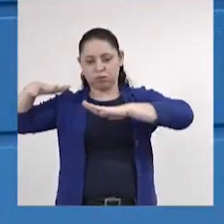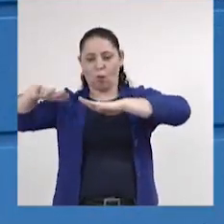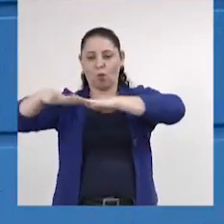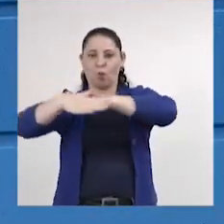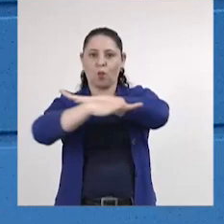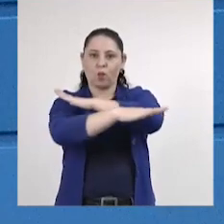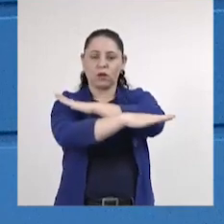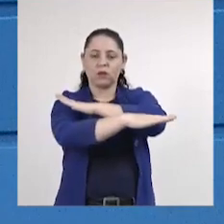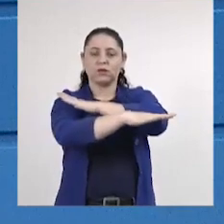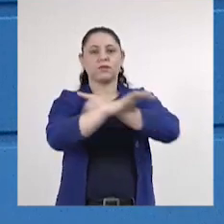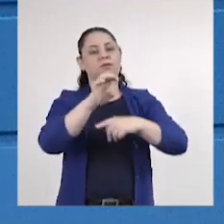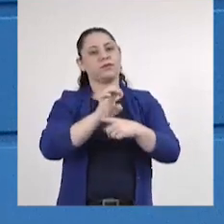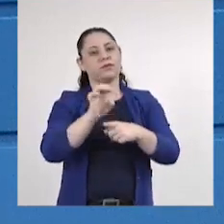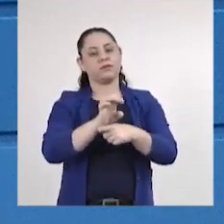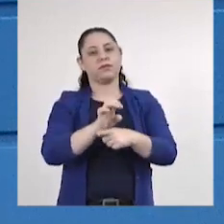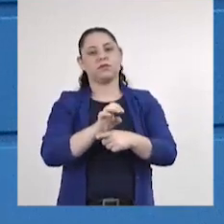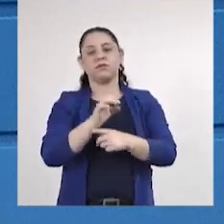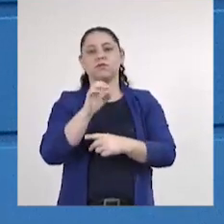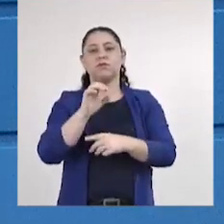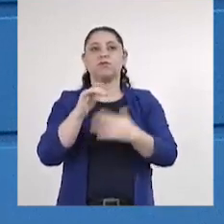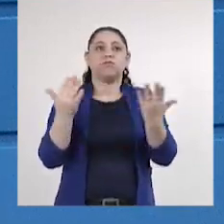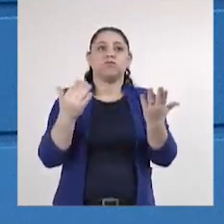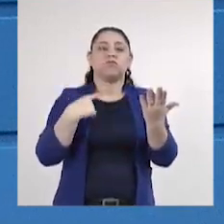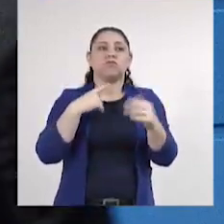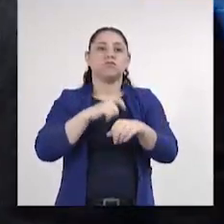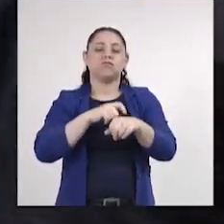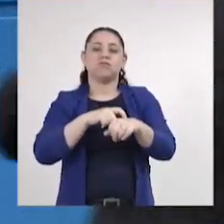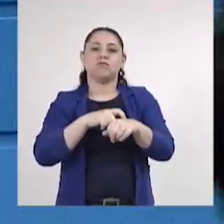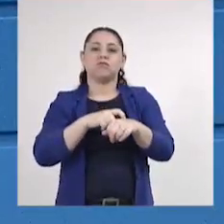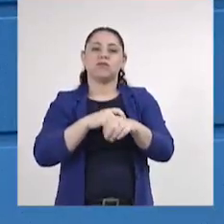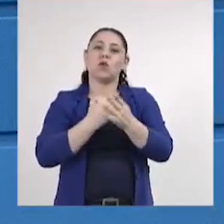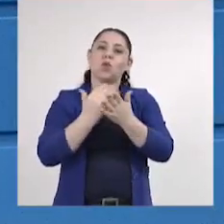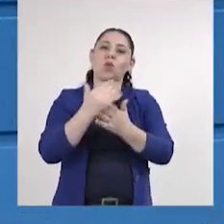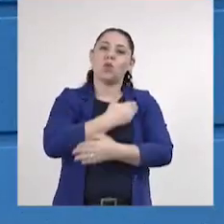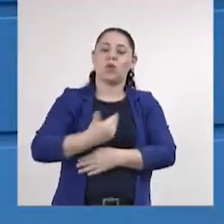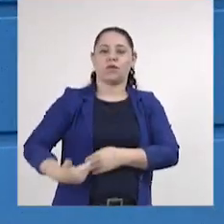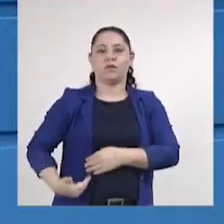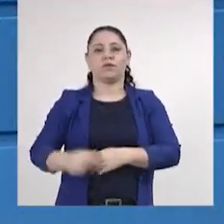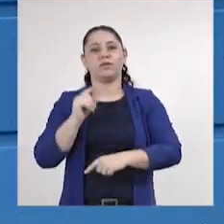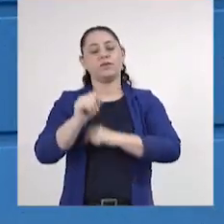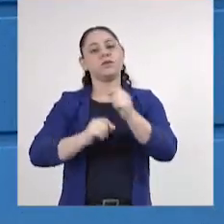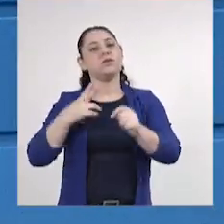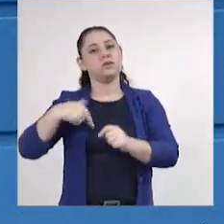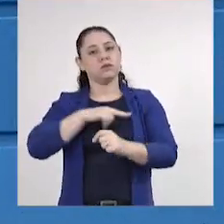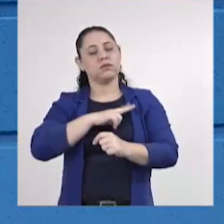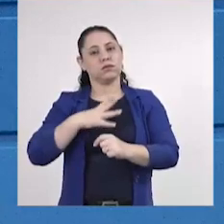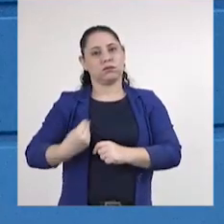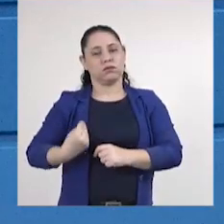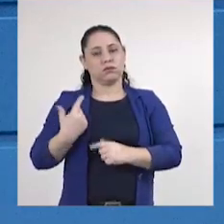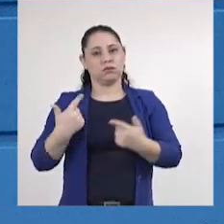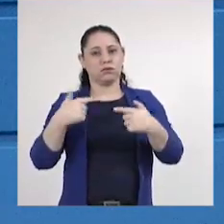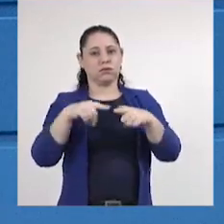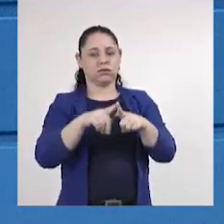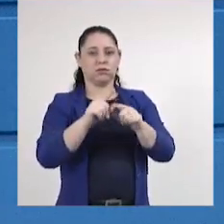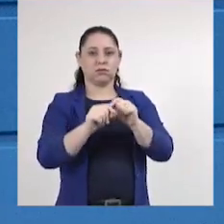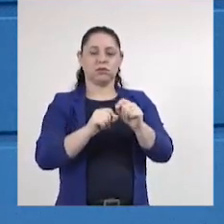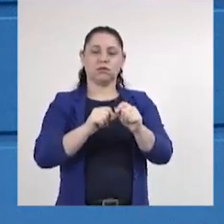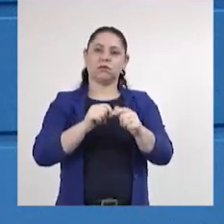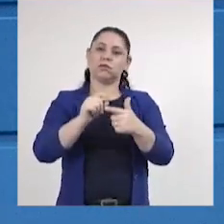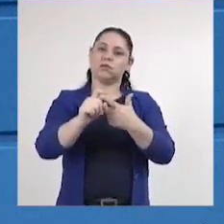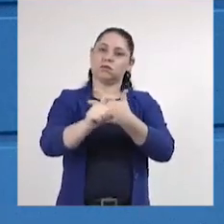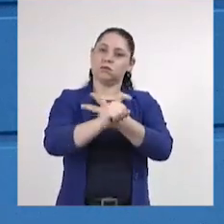e, de repente, seria o momento, iniciado um novo governo, que nós tivéssemos partilhado poder